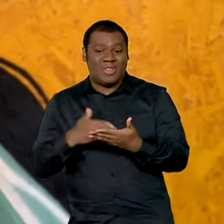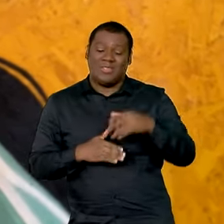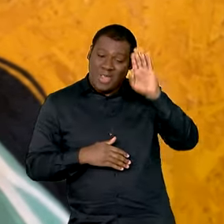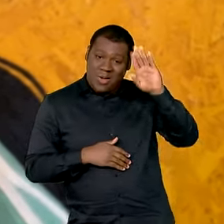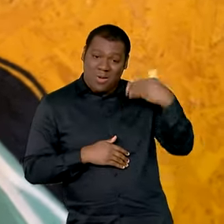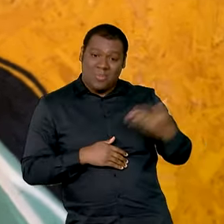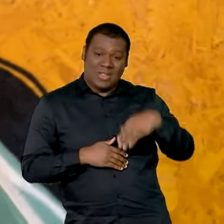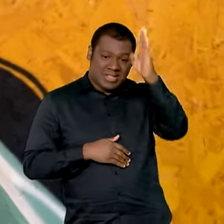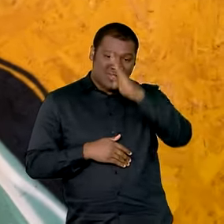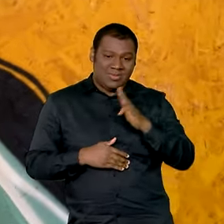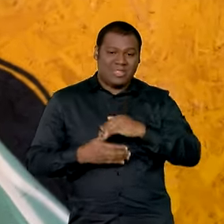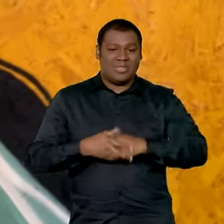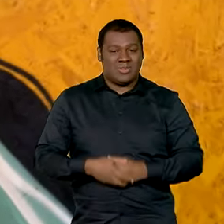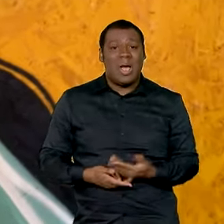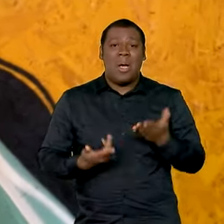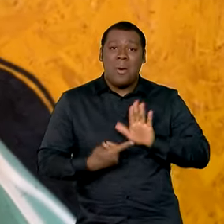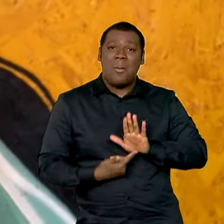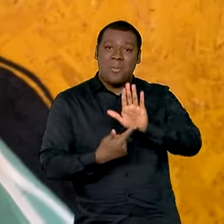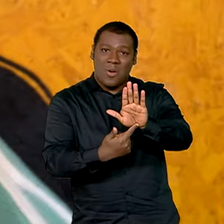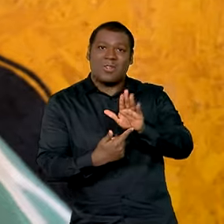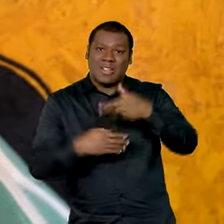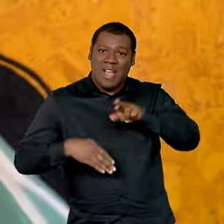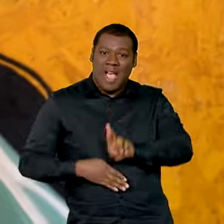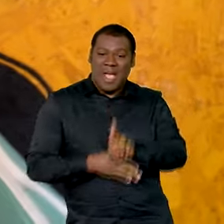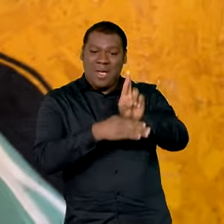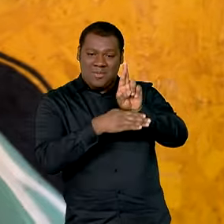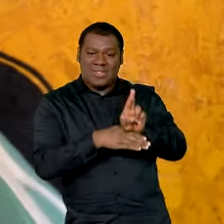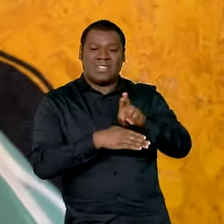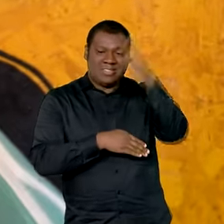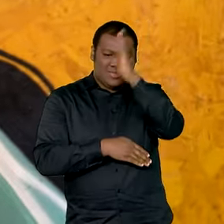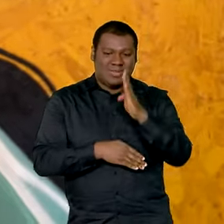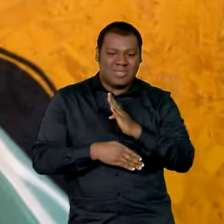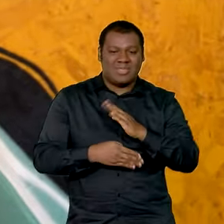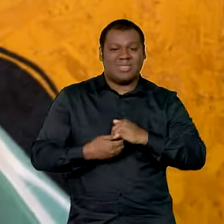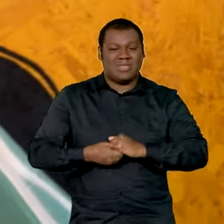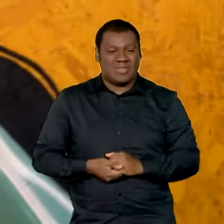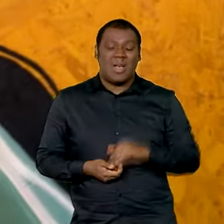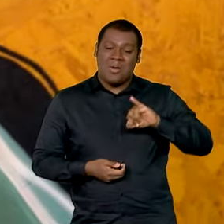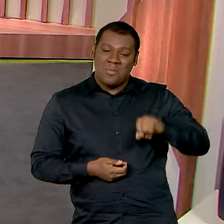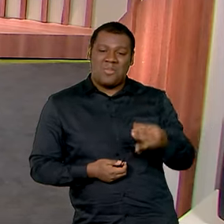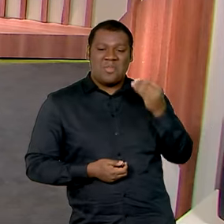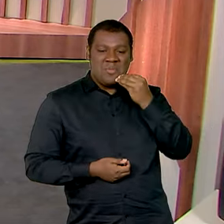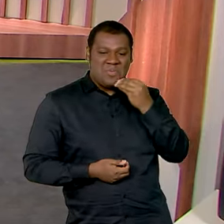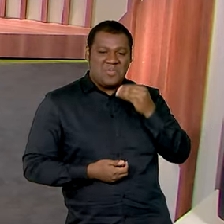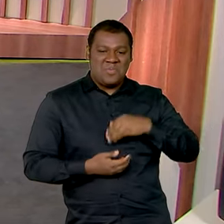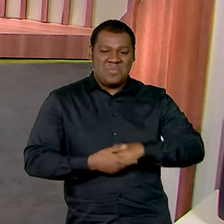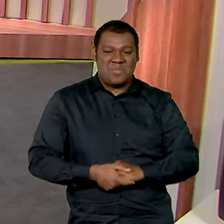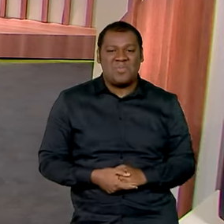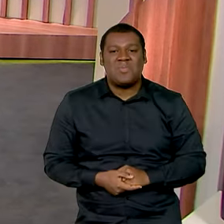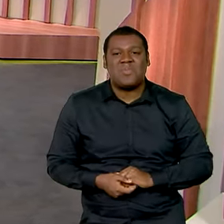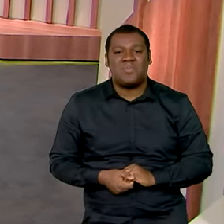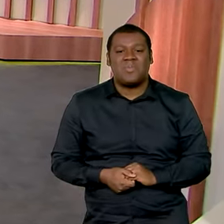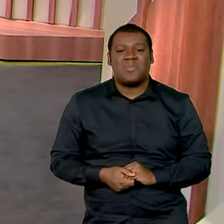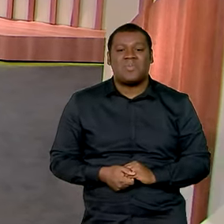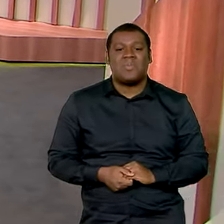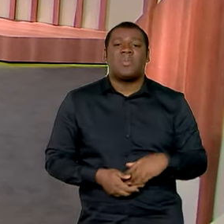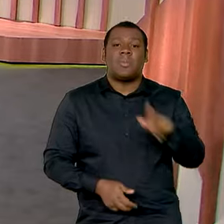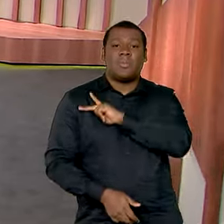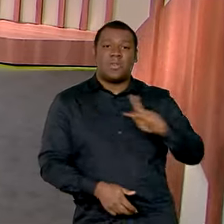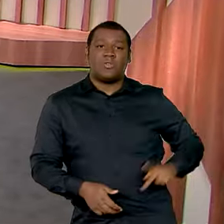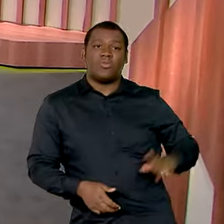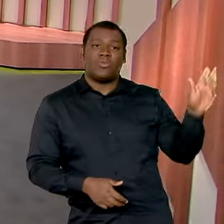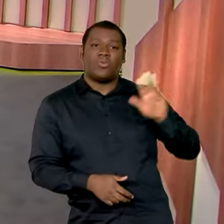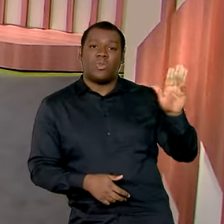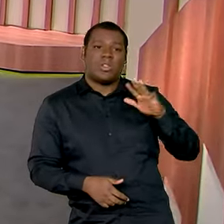um espaço e aproveitar bem essa oportunidade, essa plataforma de oportunidades que é essa feira. Essa viagem do